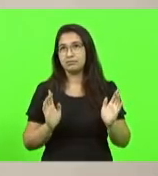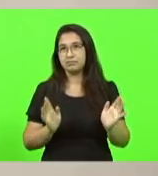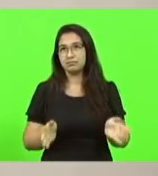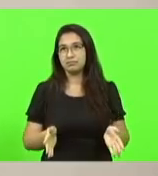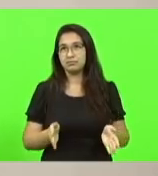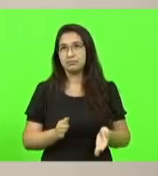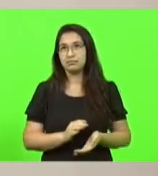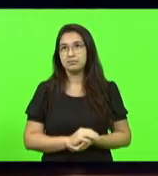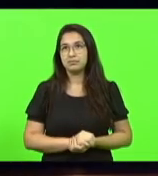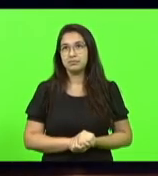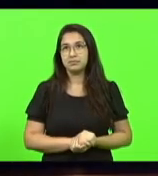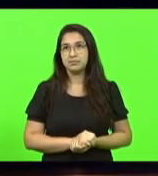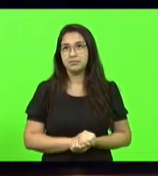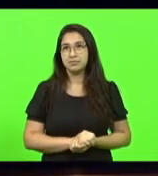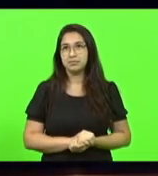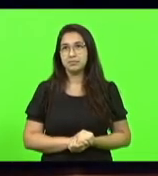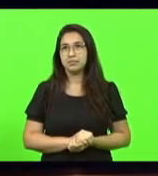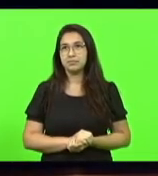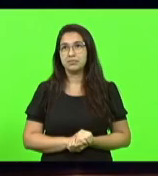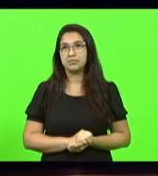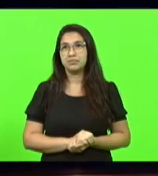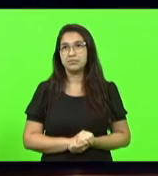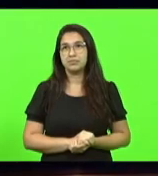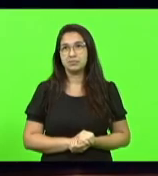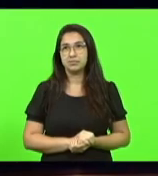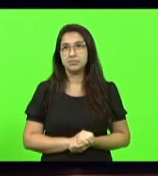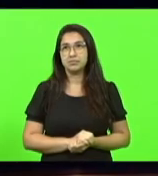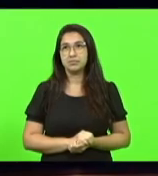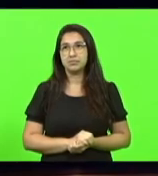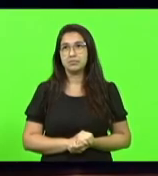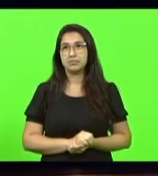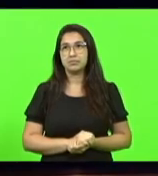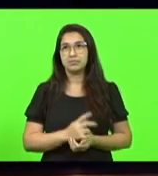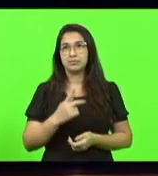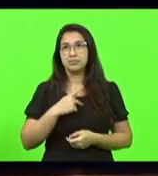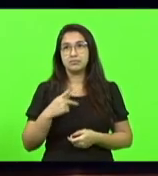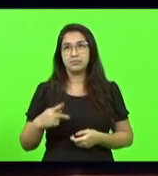longo desse Eu vou encaminhar, eu vou encaminhar. Por gentileza. Senhor presidente,